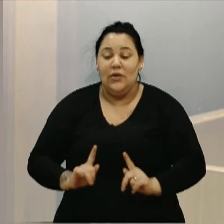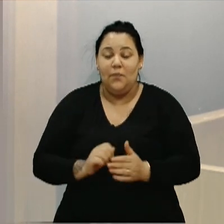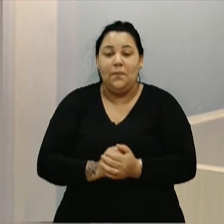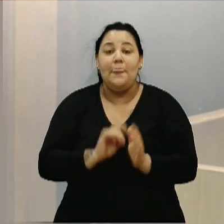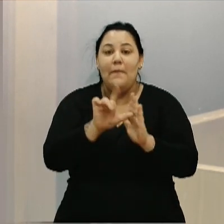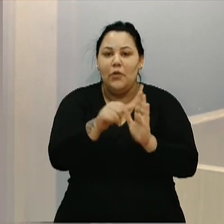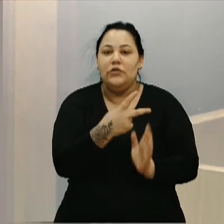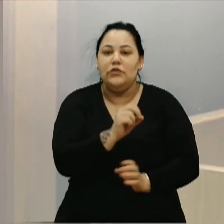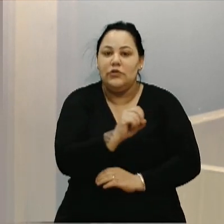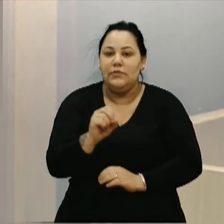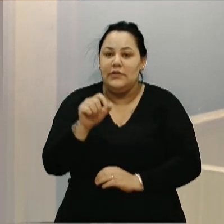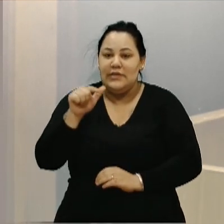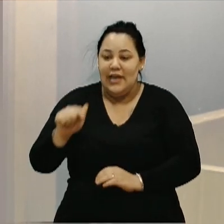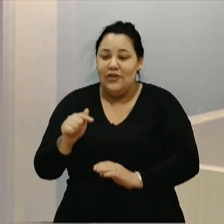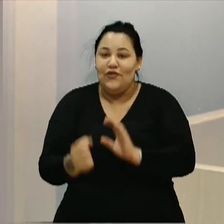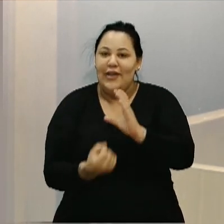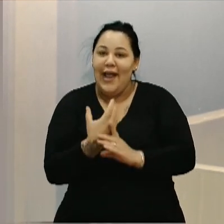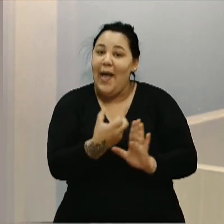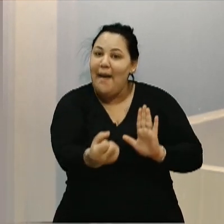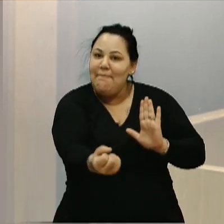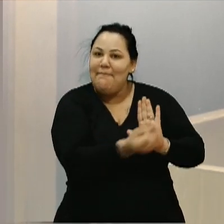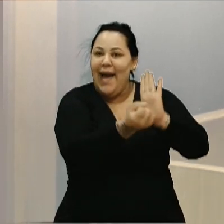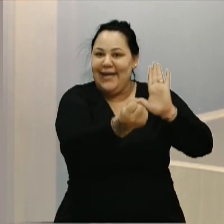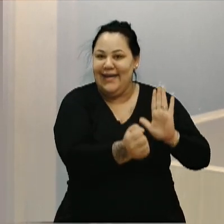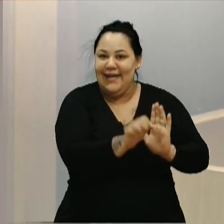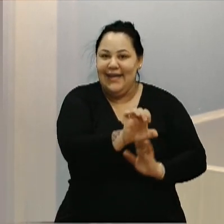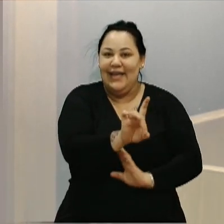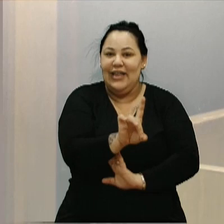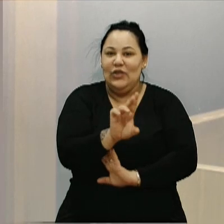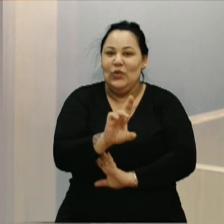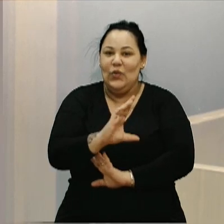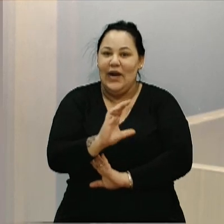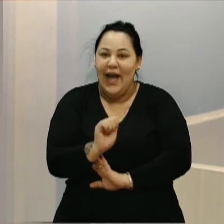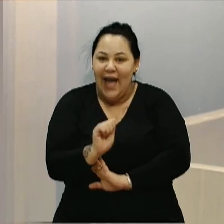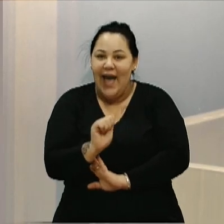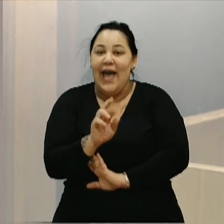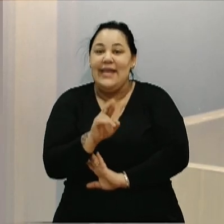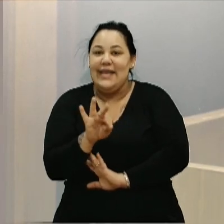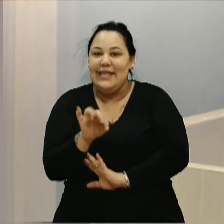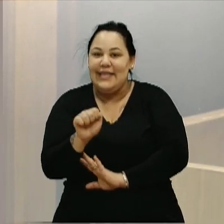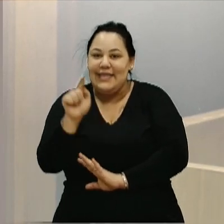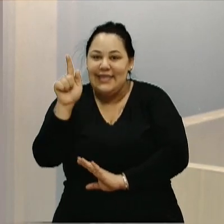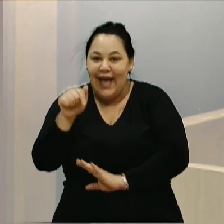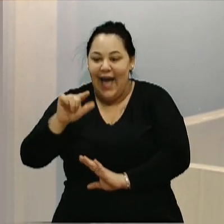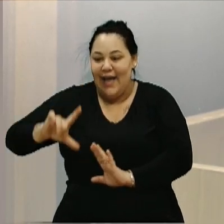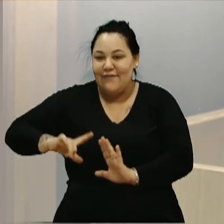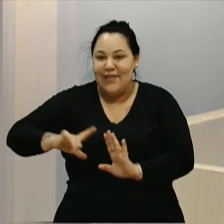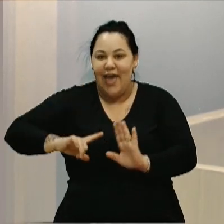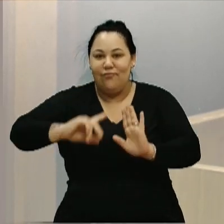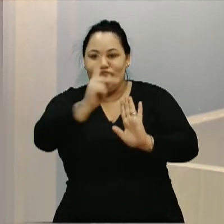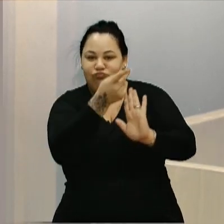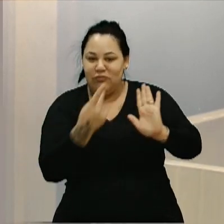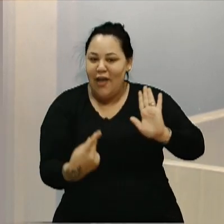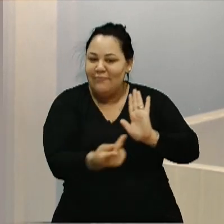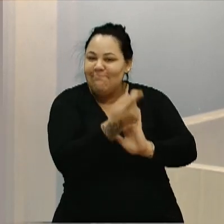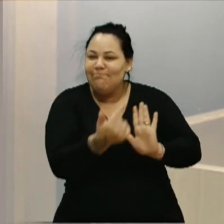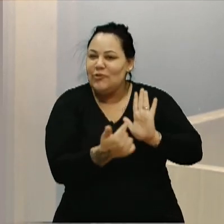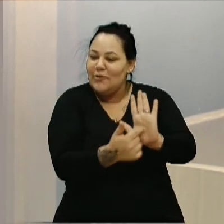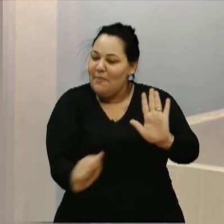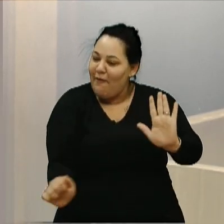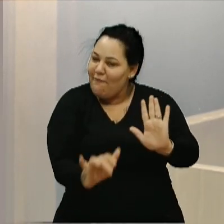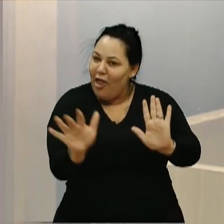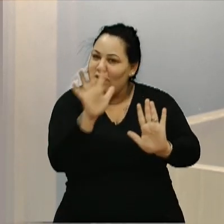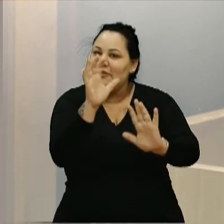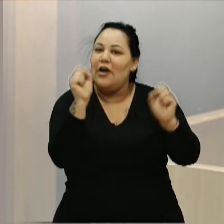é criada a marca Educaritá, com um logotipo que enfatiza o novo conceito e a filosofia de trabalho, iniciando uma